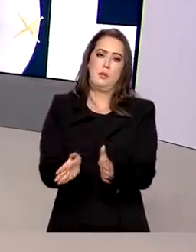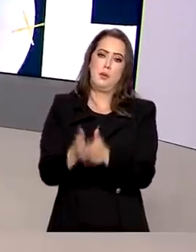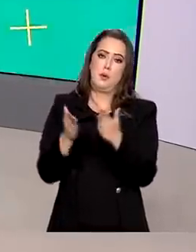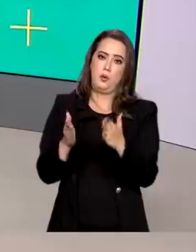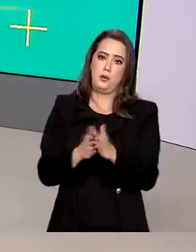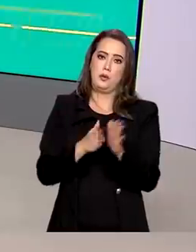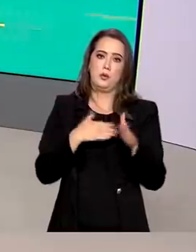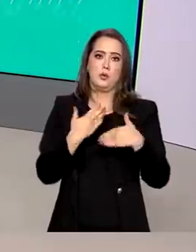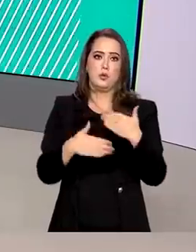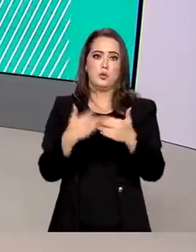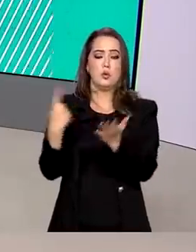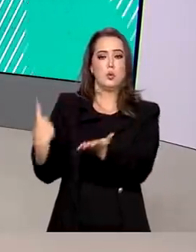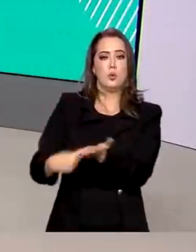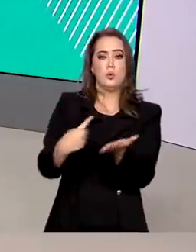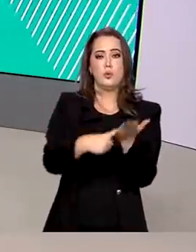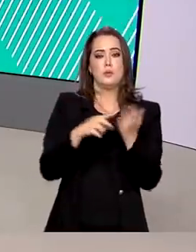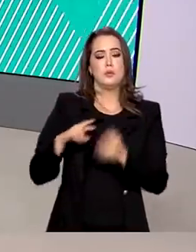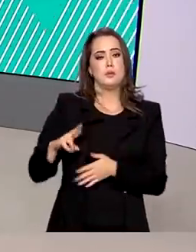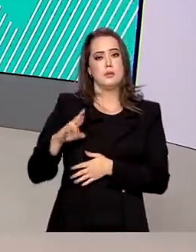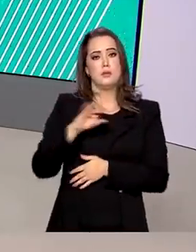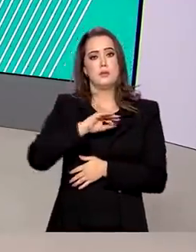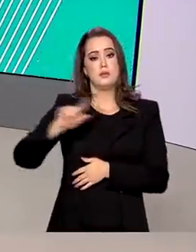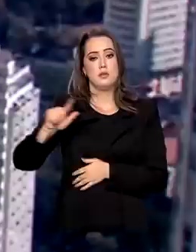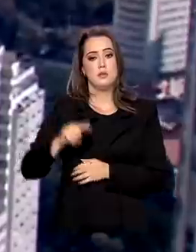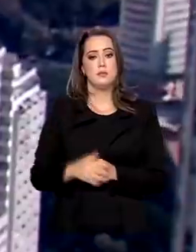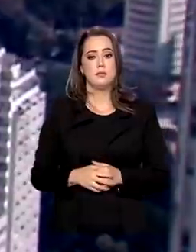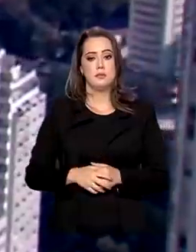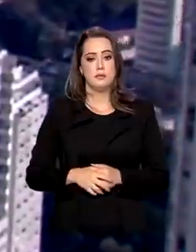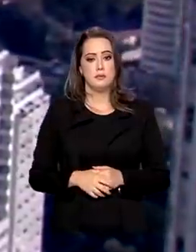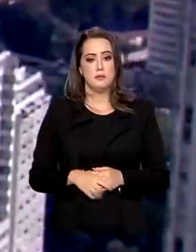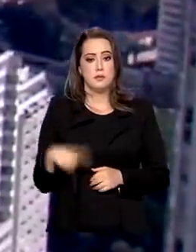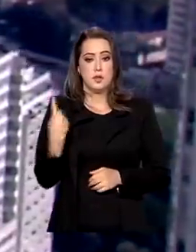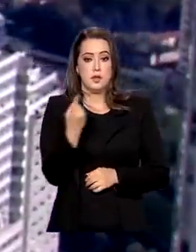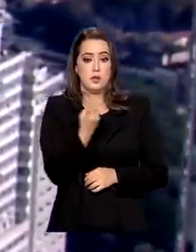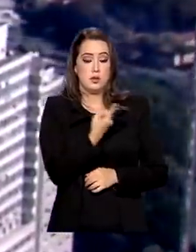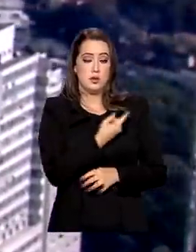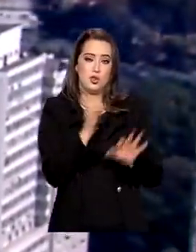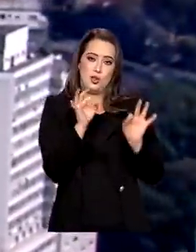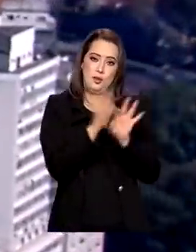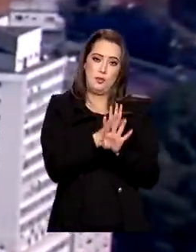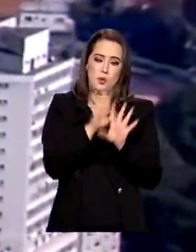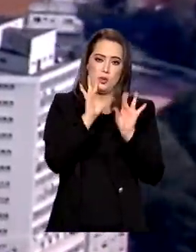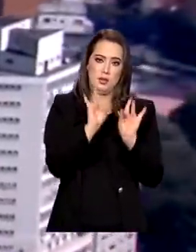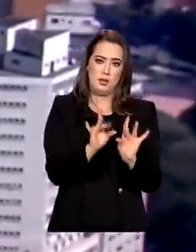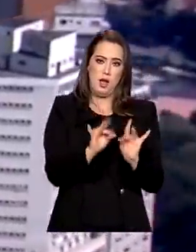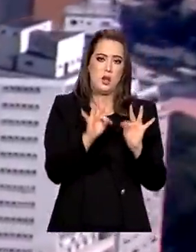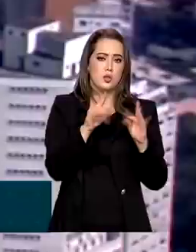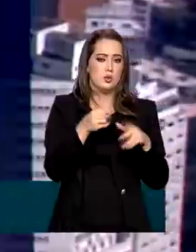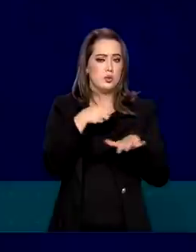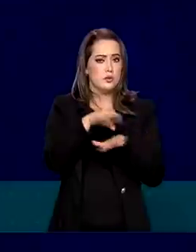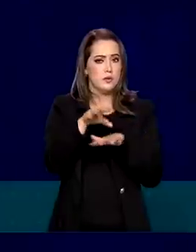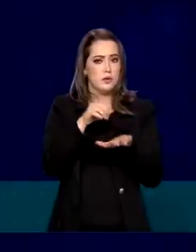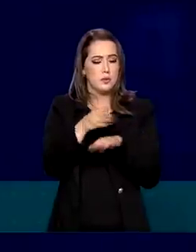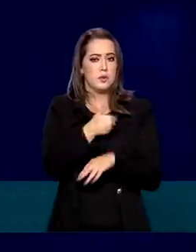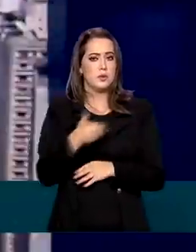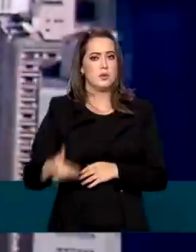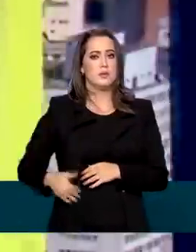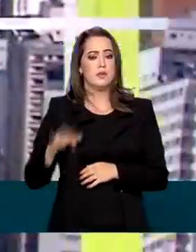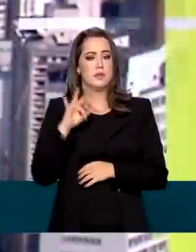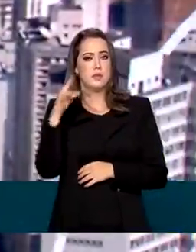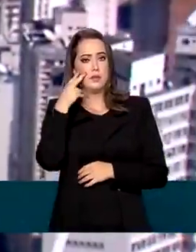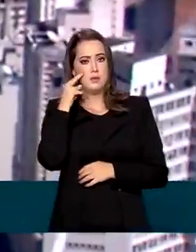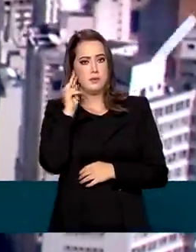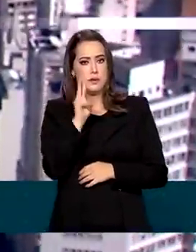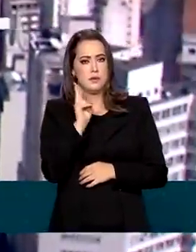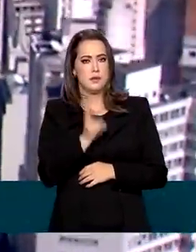mantendo o compromisso à responsabilidade fiscal. A gente fica por aqui. Os detalhes e todas as informações do governo federal, você